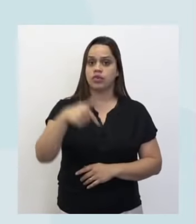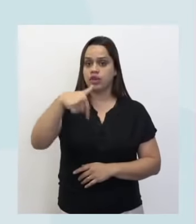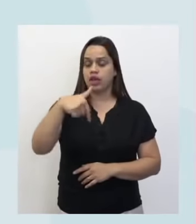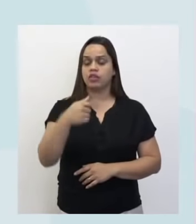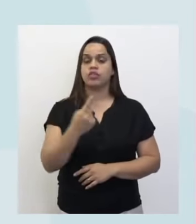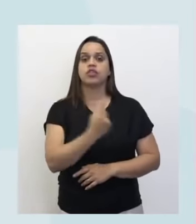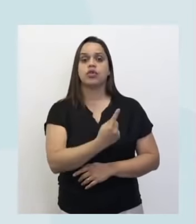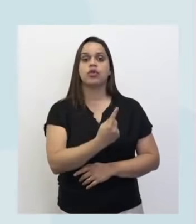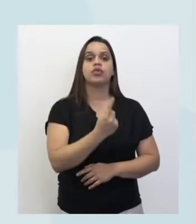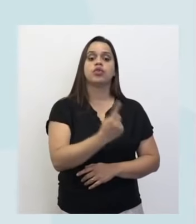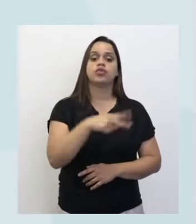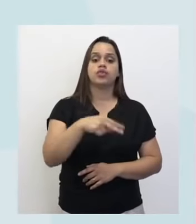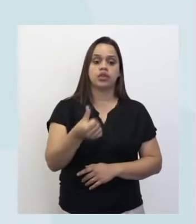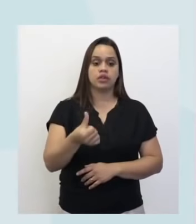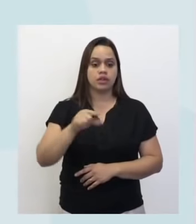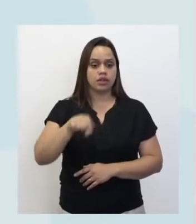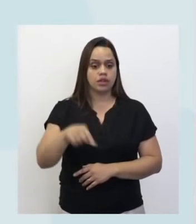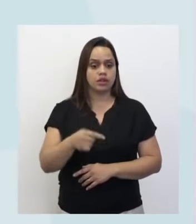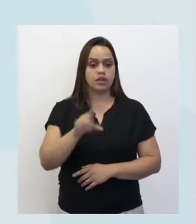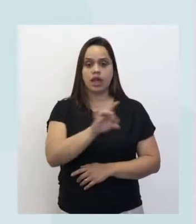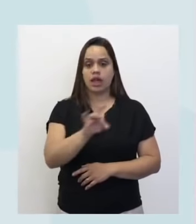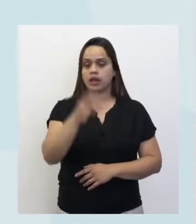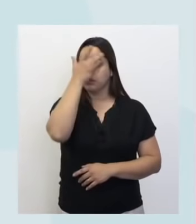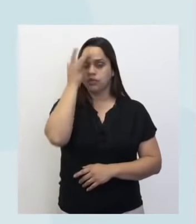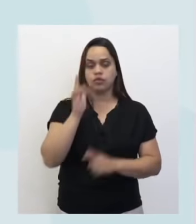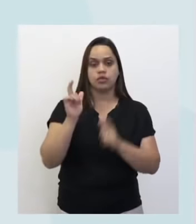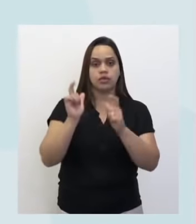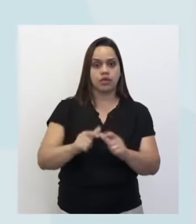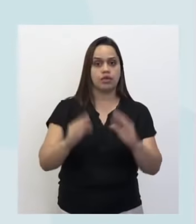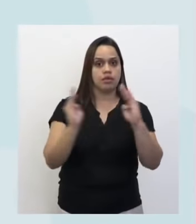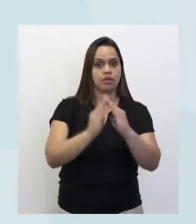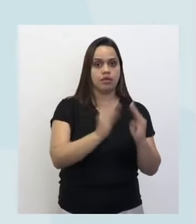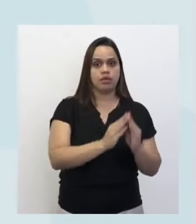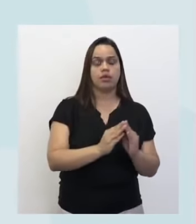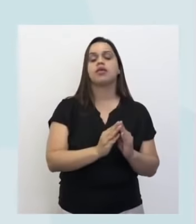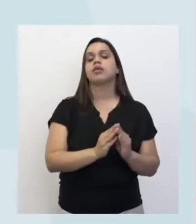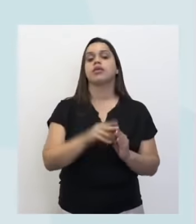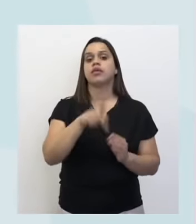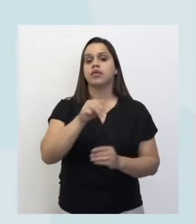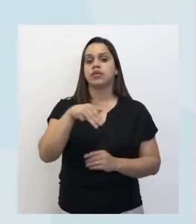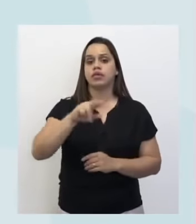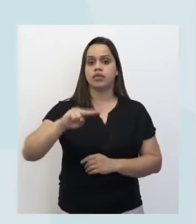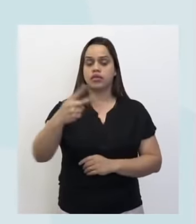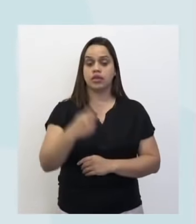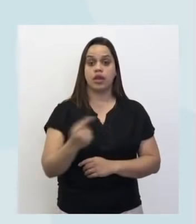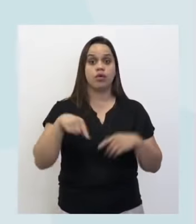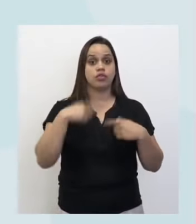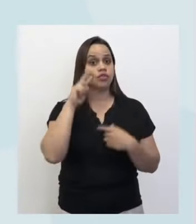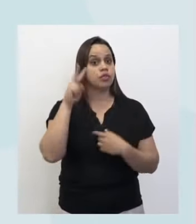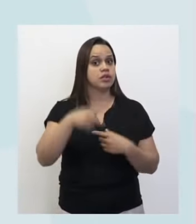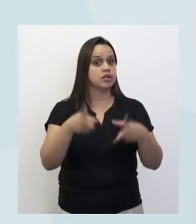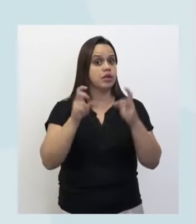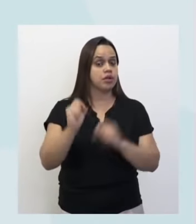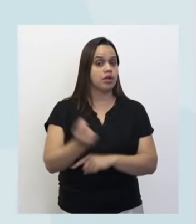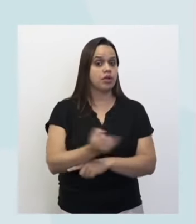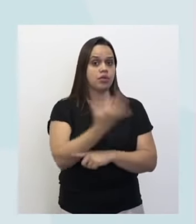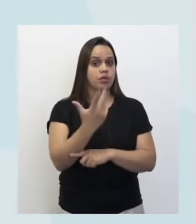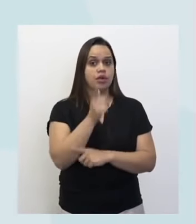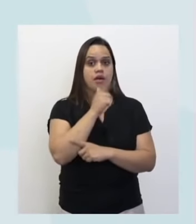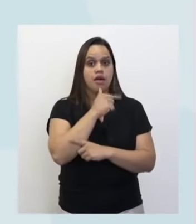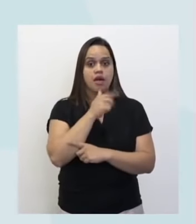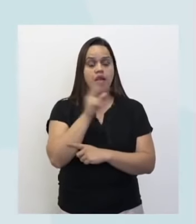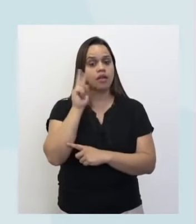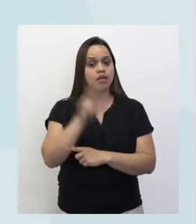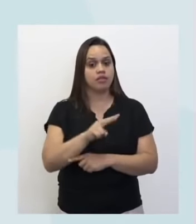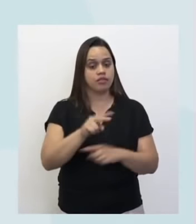por quilômetro quadrado. Então, vocês veem que uma bolinha pequena azul, então uma quantidade de água, a gente viu lá uma quantidade enorme